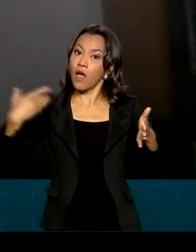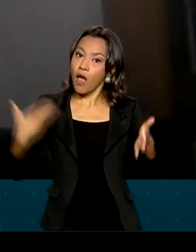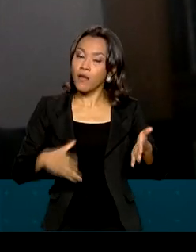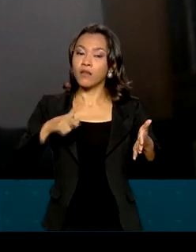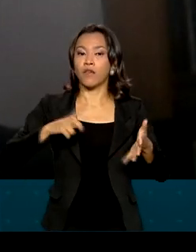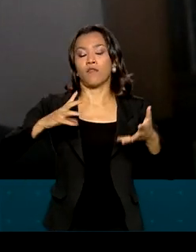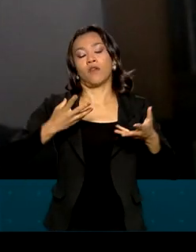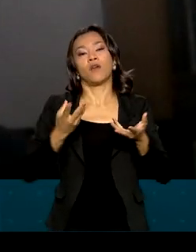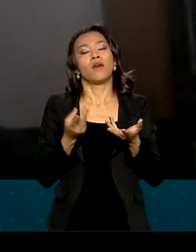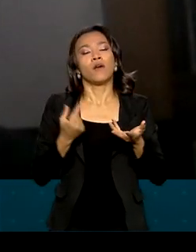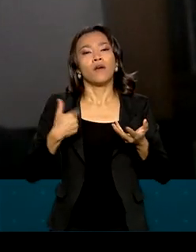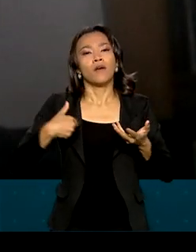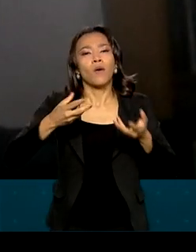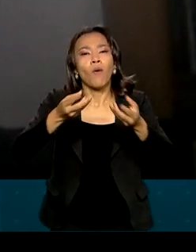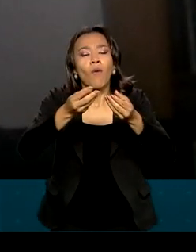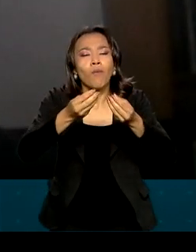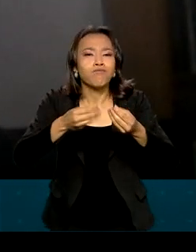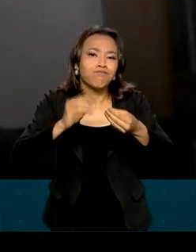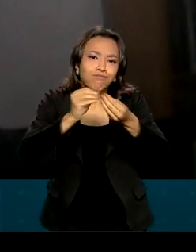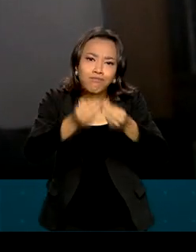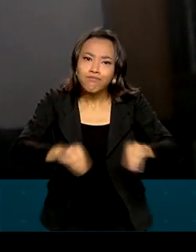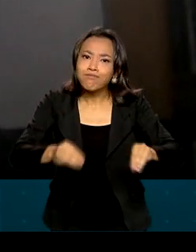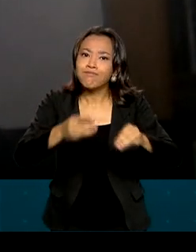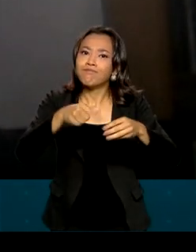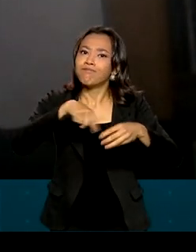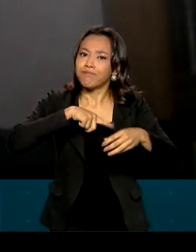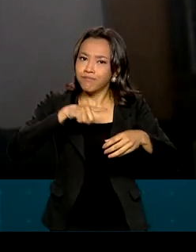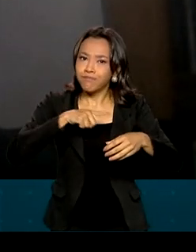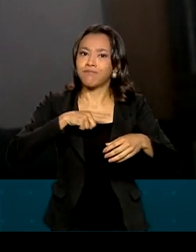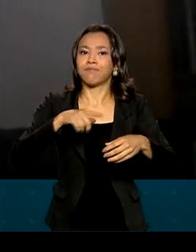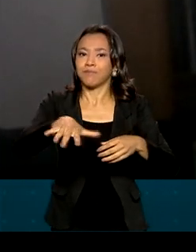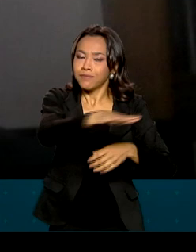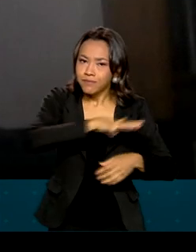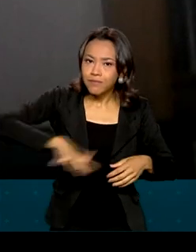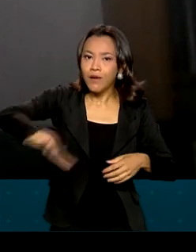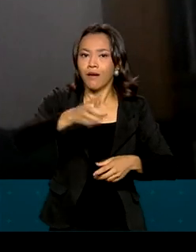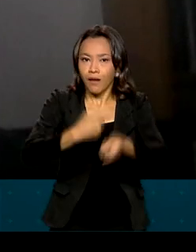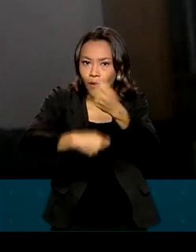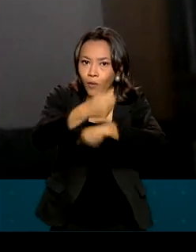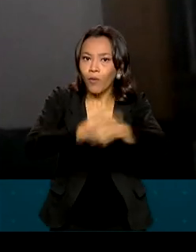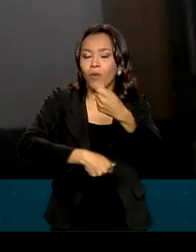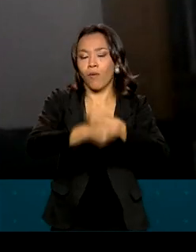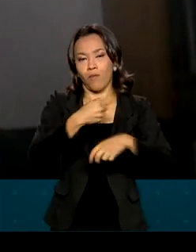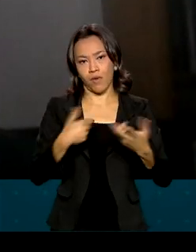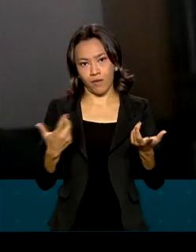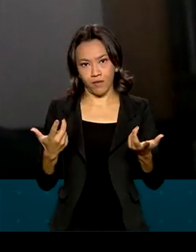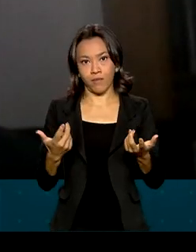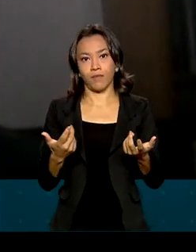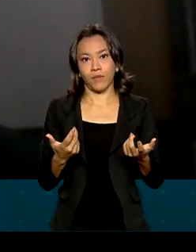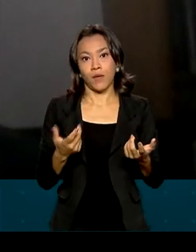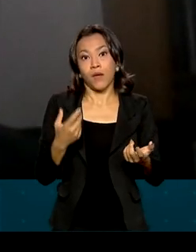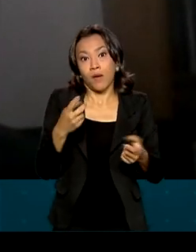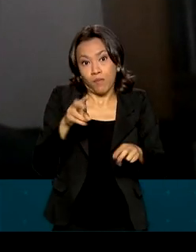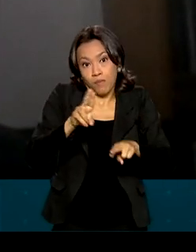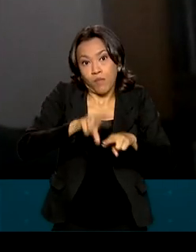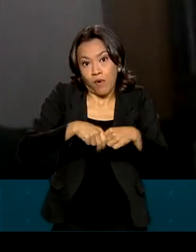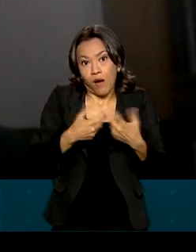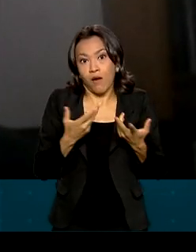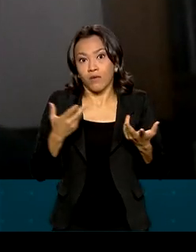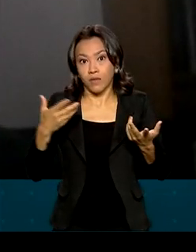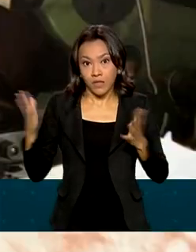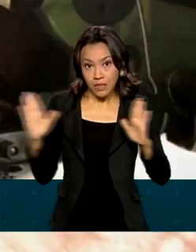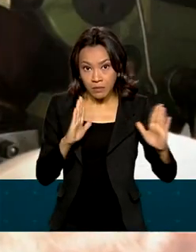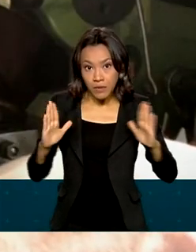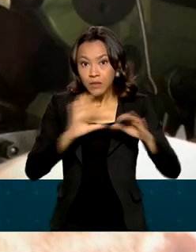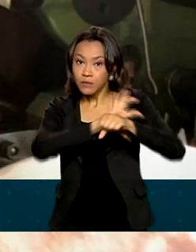econômica e pela própria conjuntura, que tem se alterado muito em função do próprio andamento da